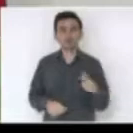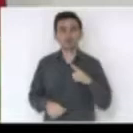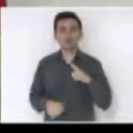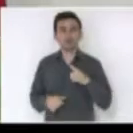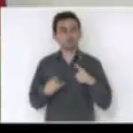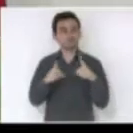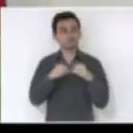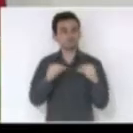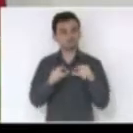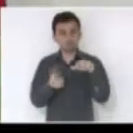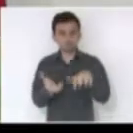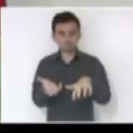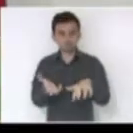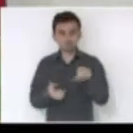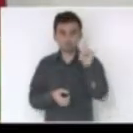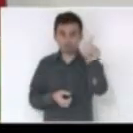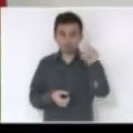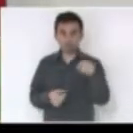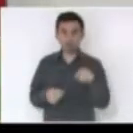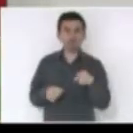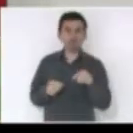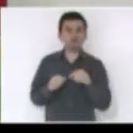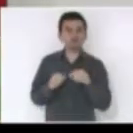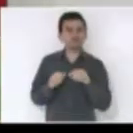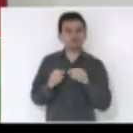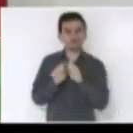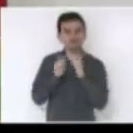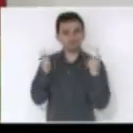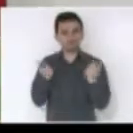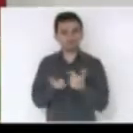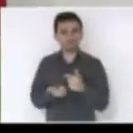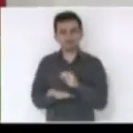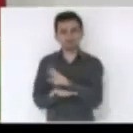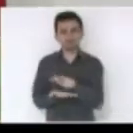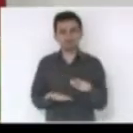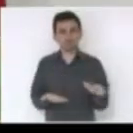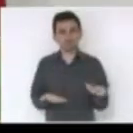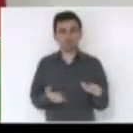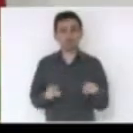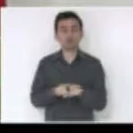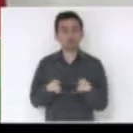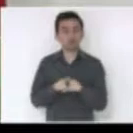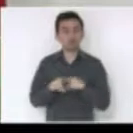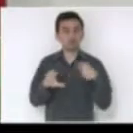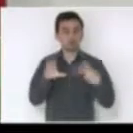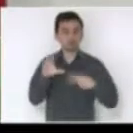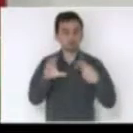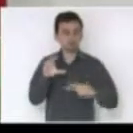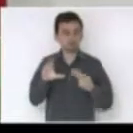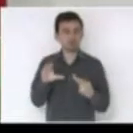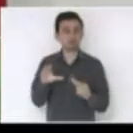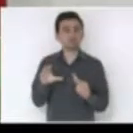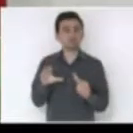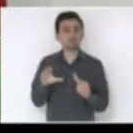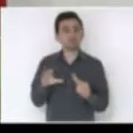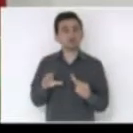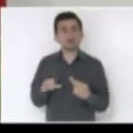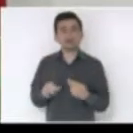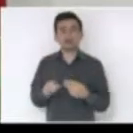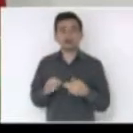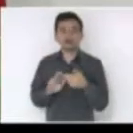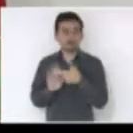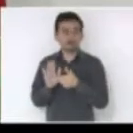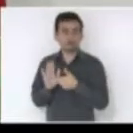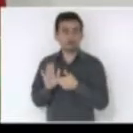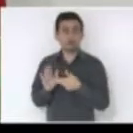Nacional, somos as Assembleias Legislativas e as Câmaras de Vereadores. E, como regra, as contas de